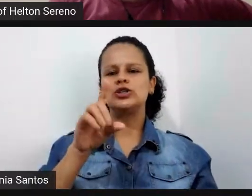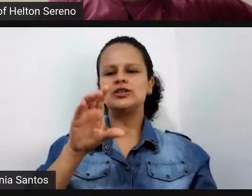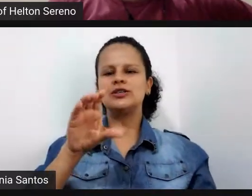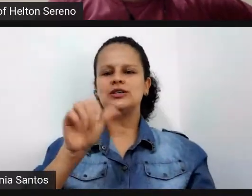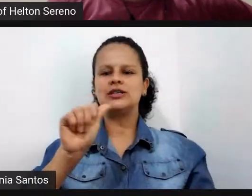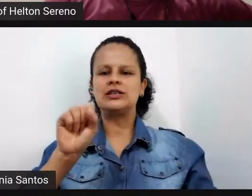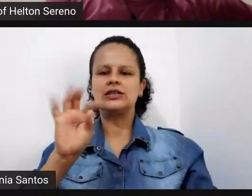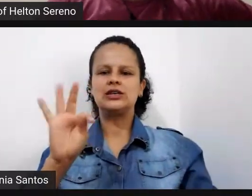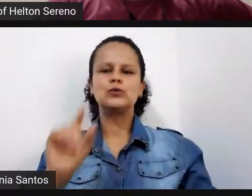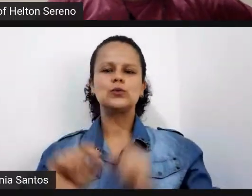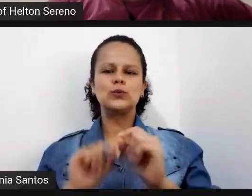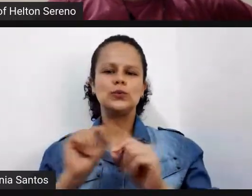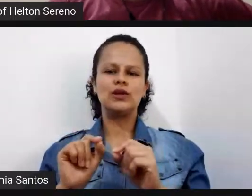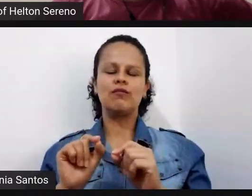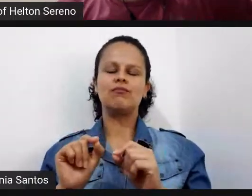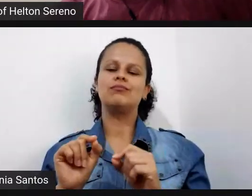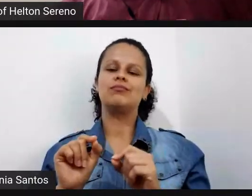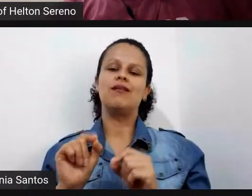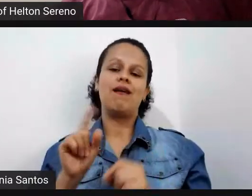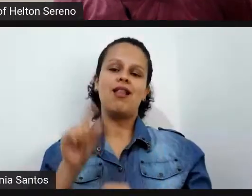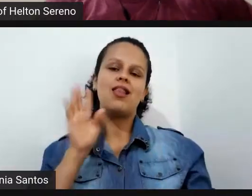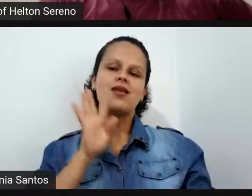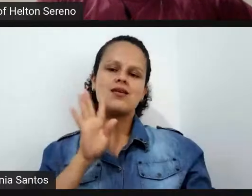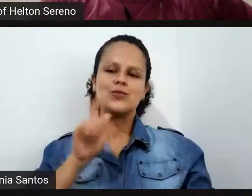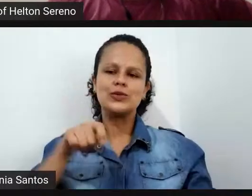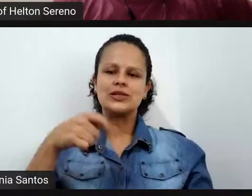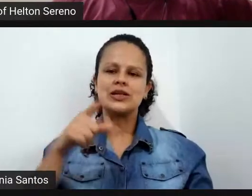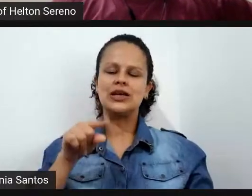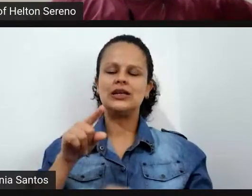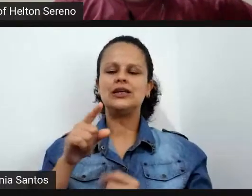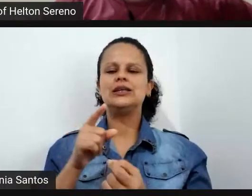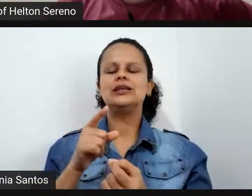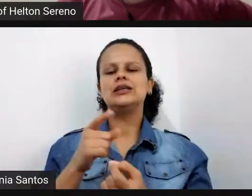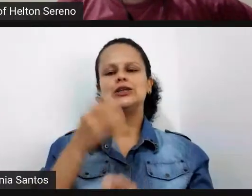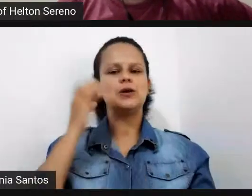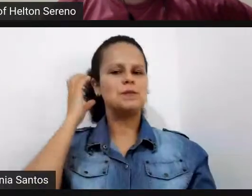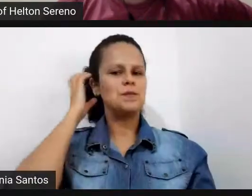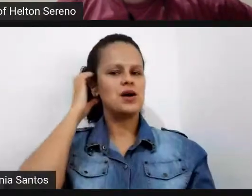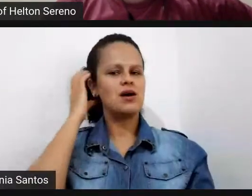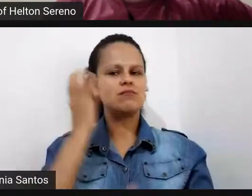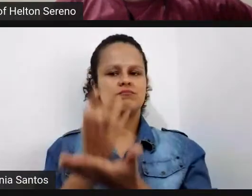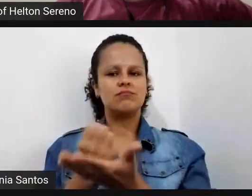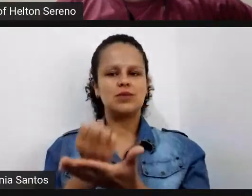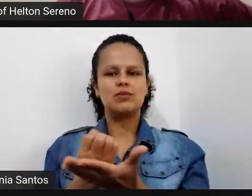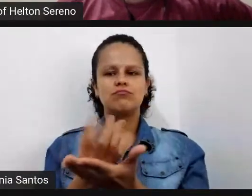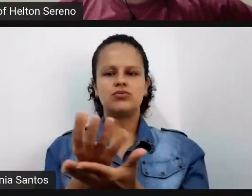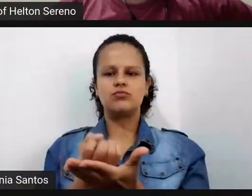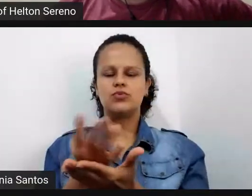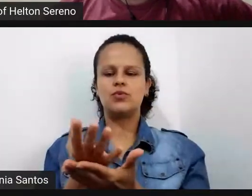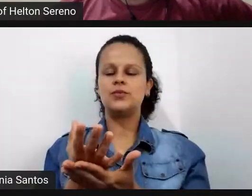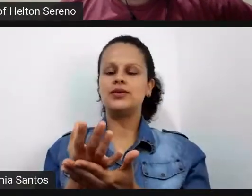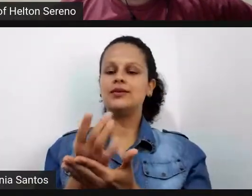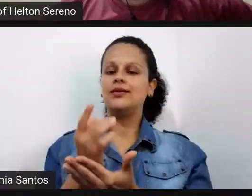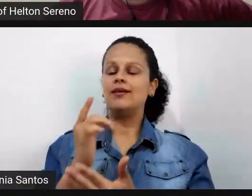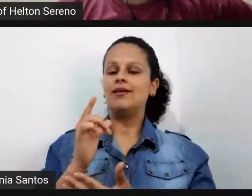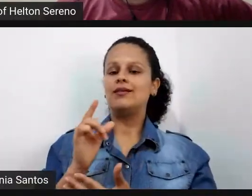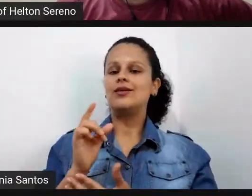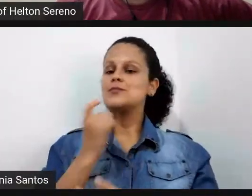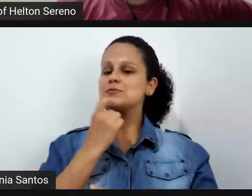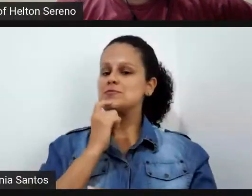legais é como que essa essa experiência que a gente teve lá na Finlândia ela foi se ramificando em várias coisas lá